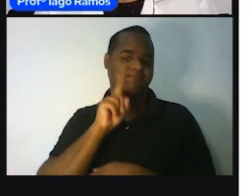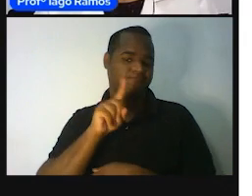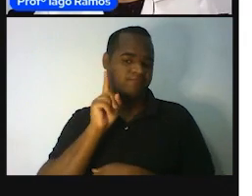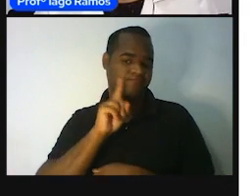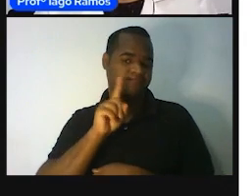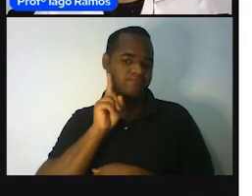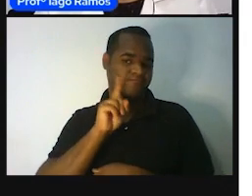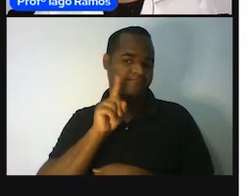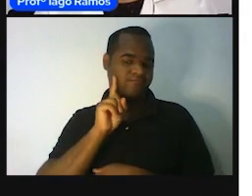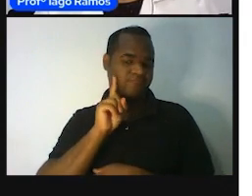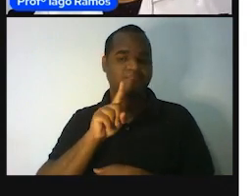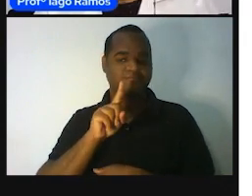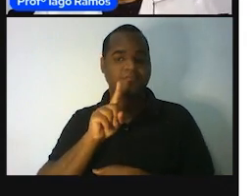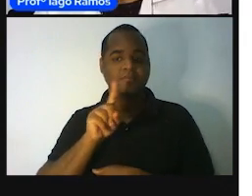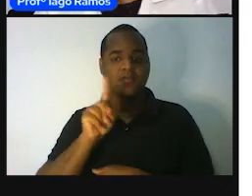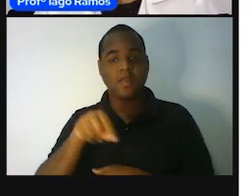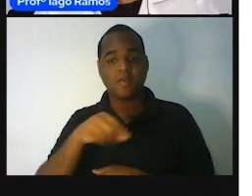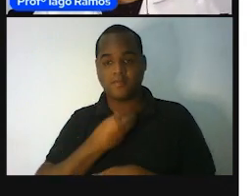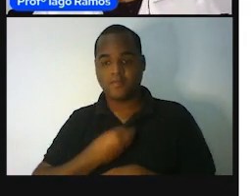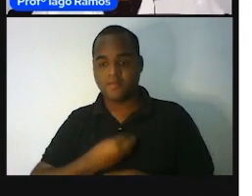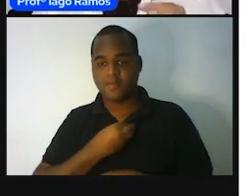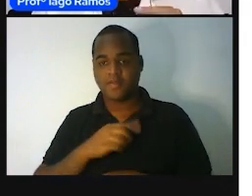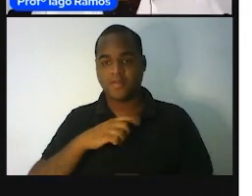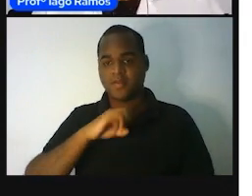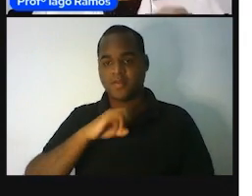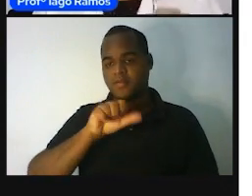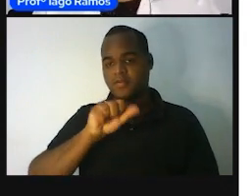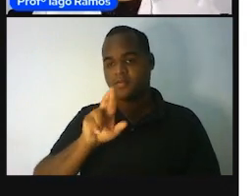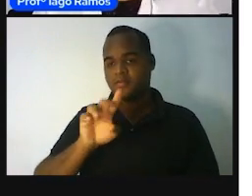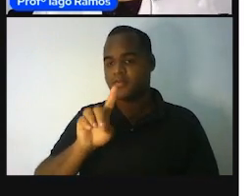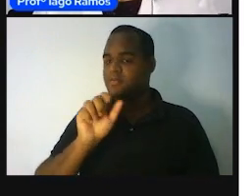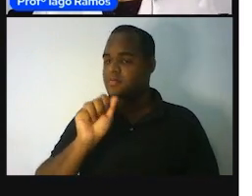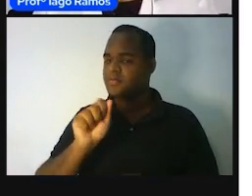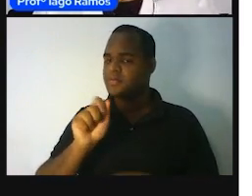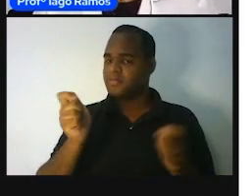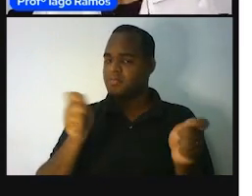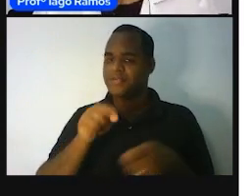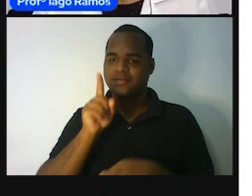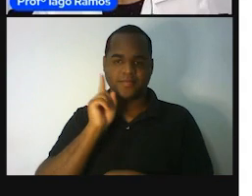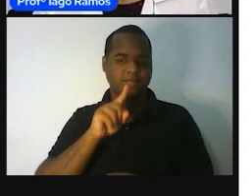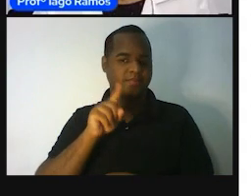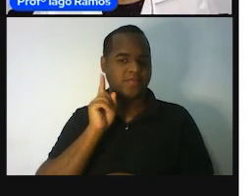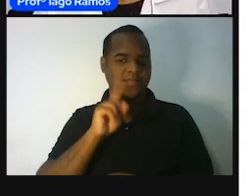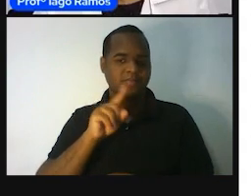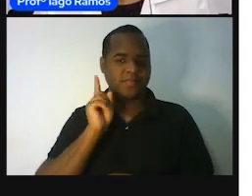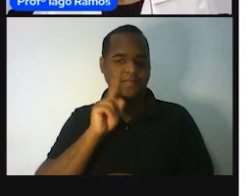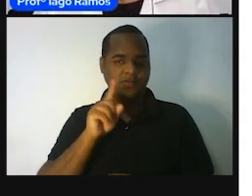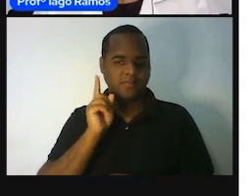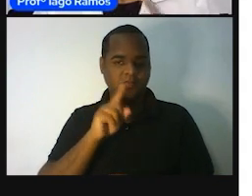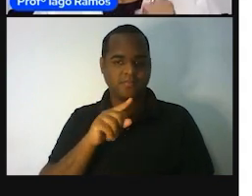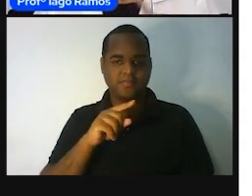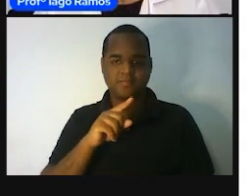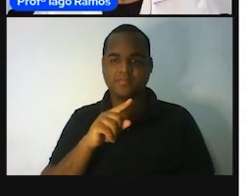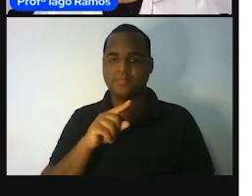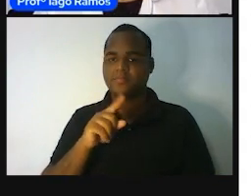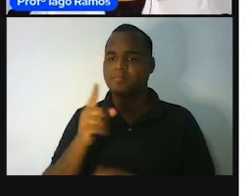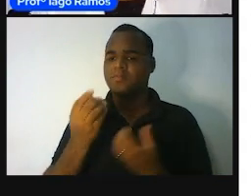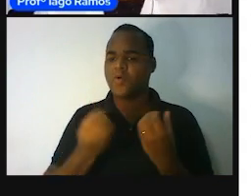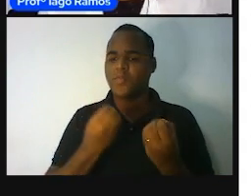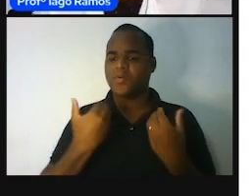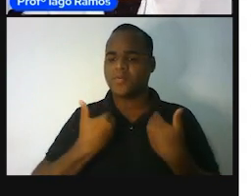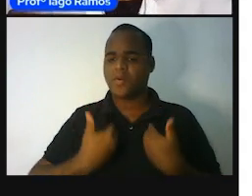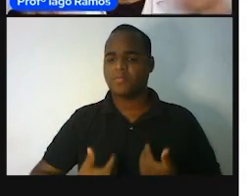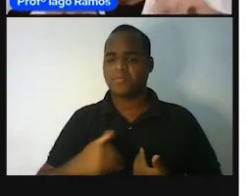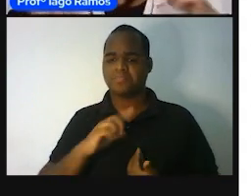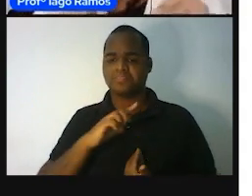Né? Essa pedra a chamada da jarda. É usando um membro do nosso corpo. Só para que, para